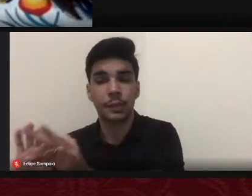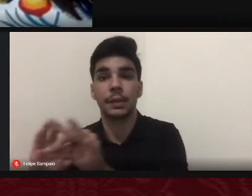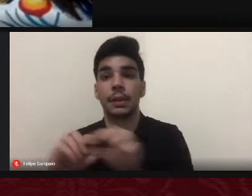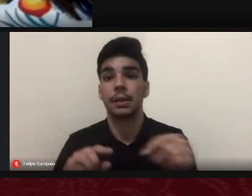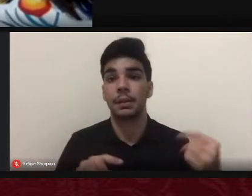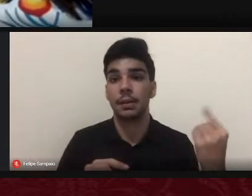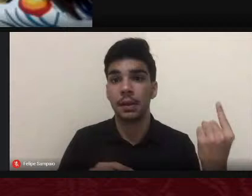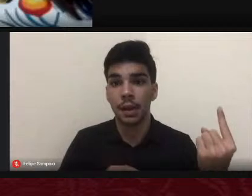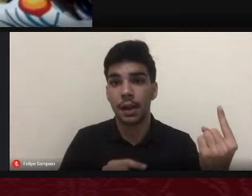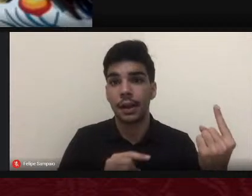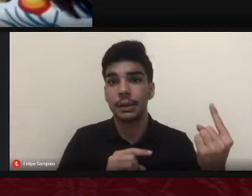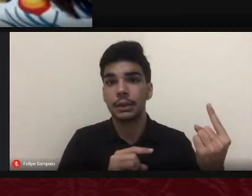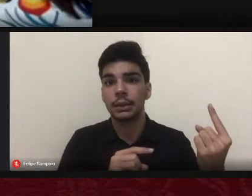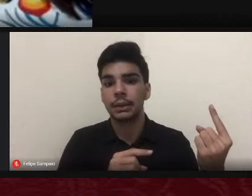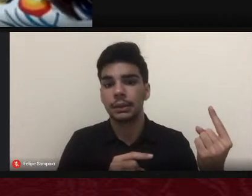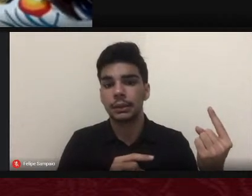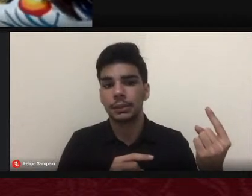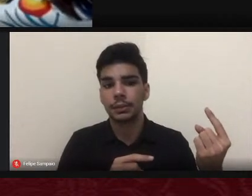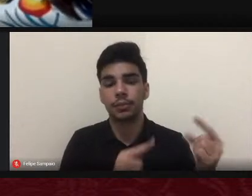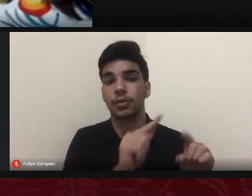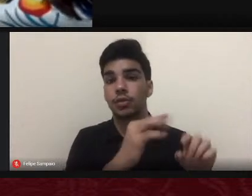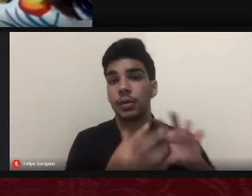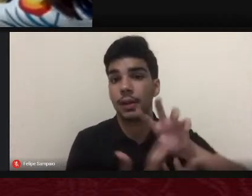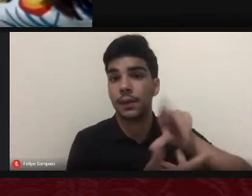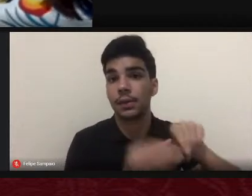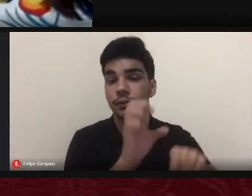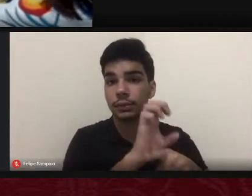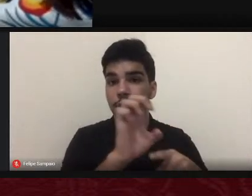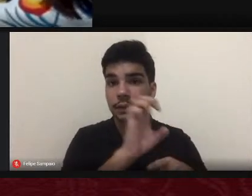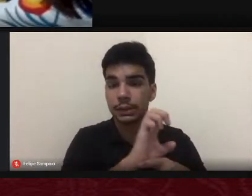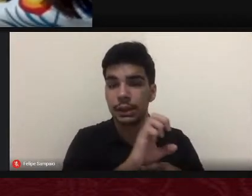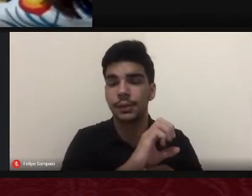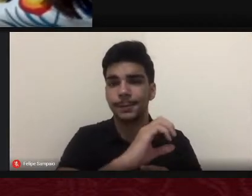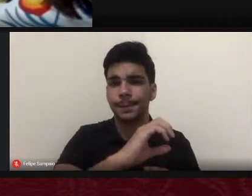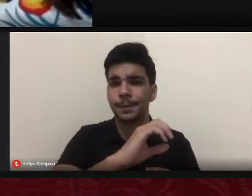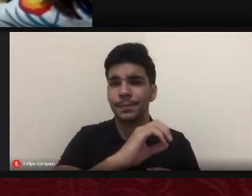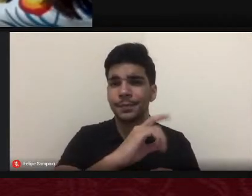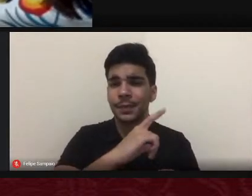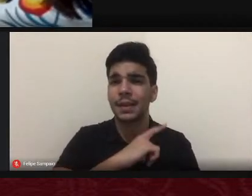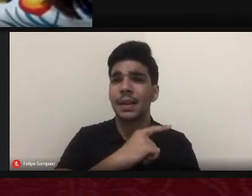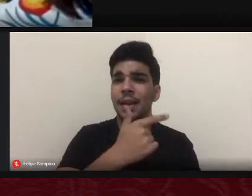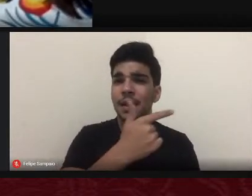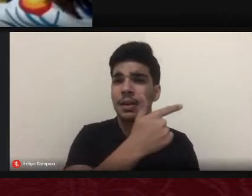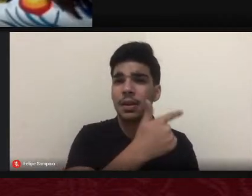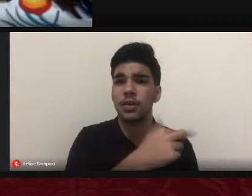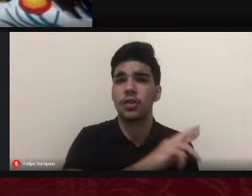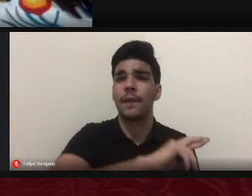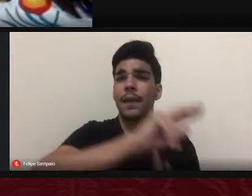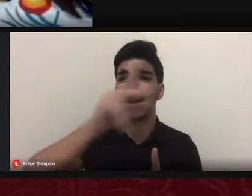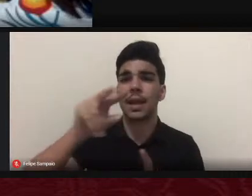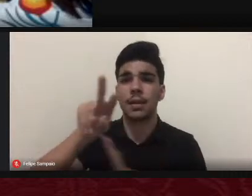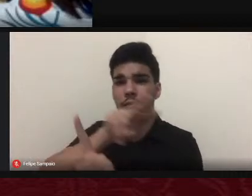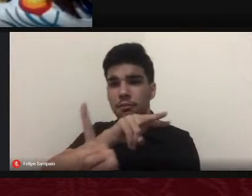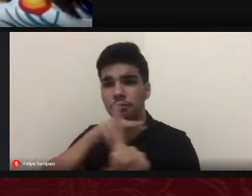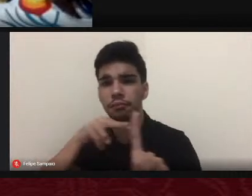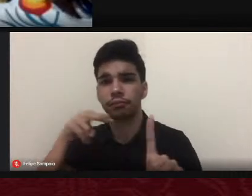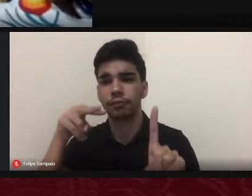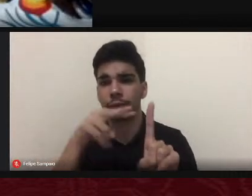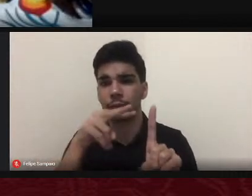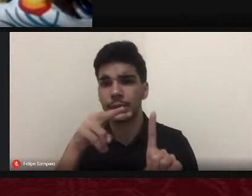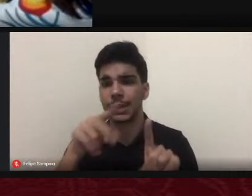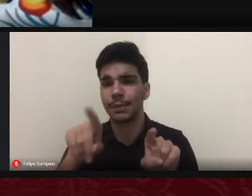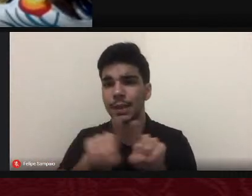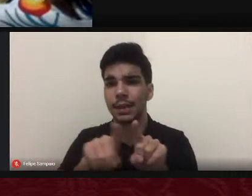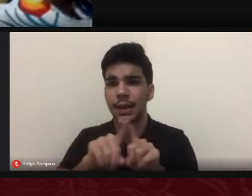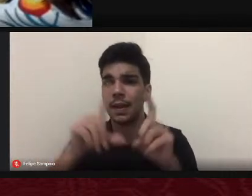que tratam da temática urbana sobre diferentes perspectivas analíticas empíricas e enfoques teórico